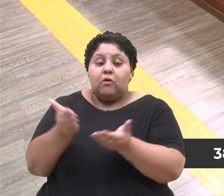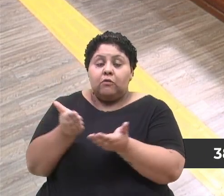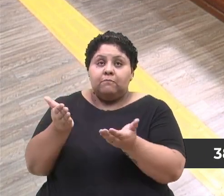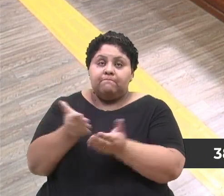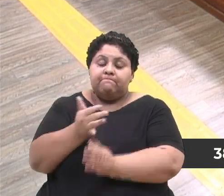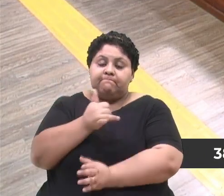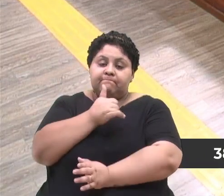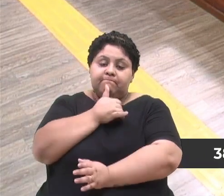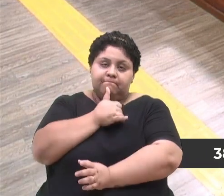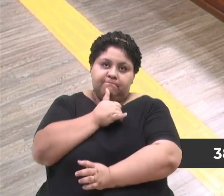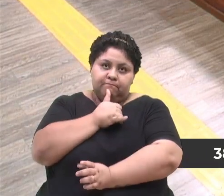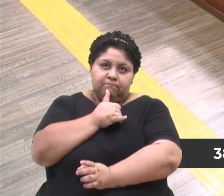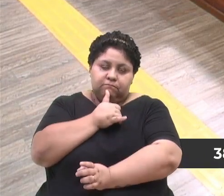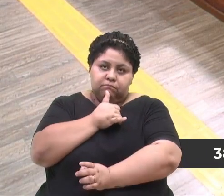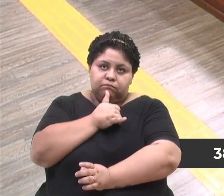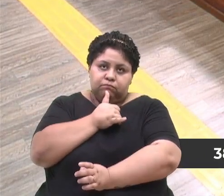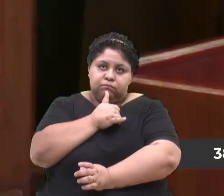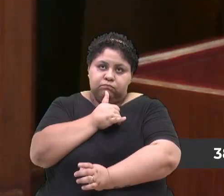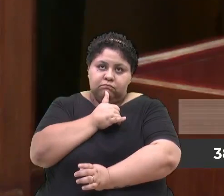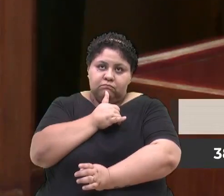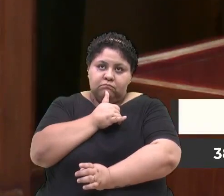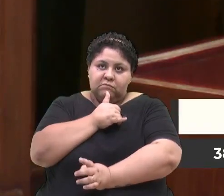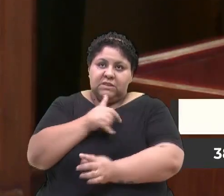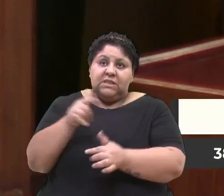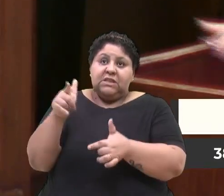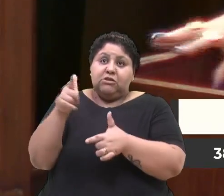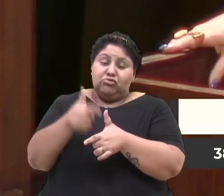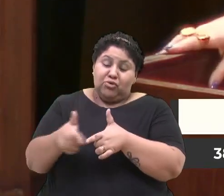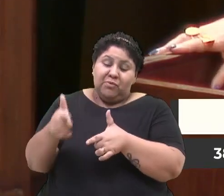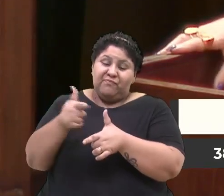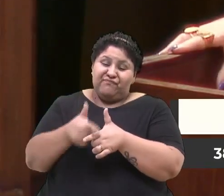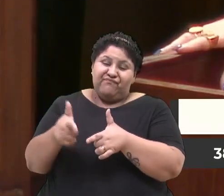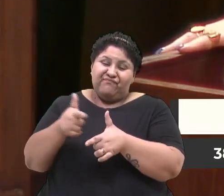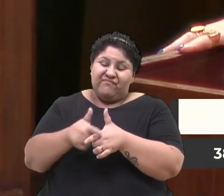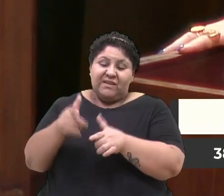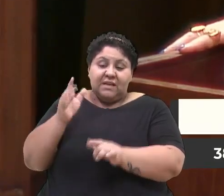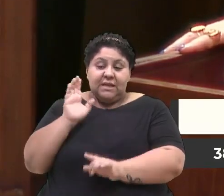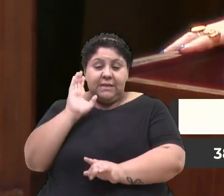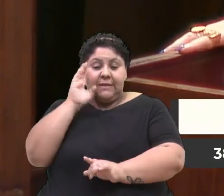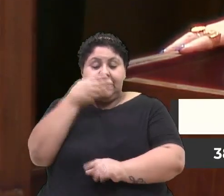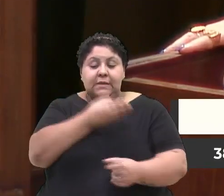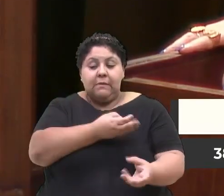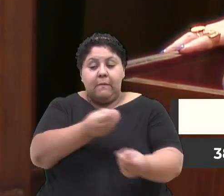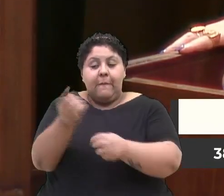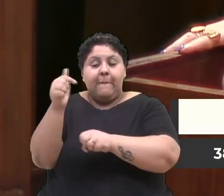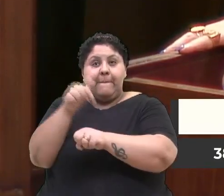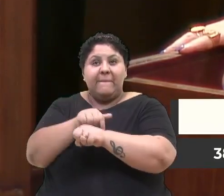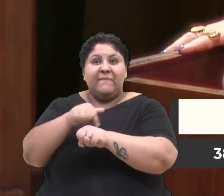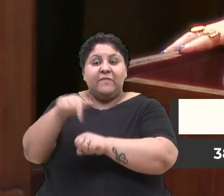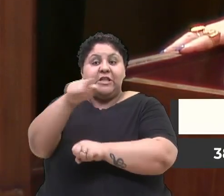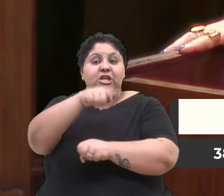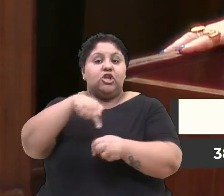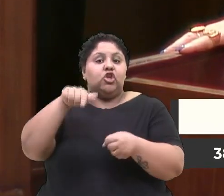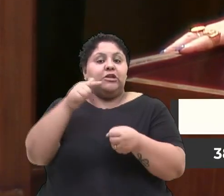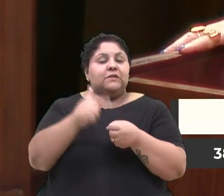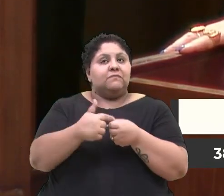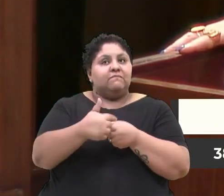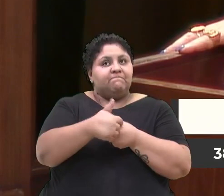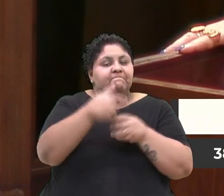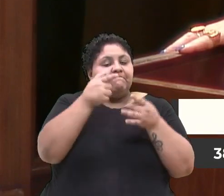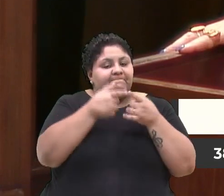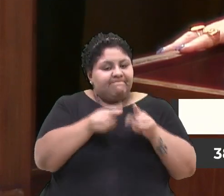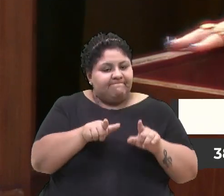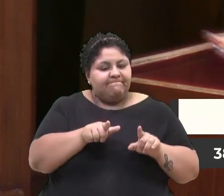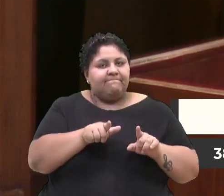infelizmente, de uma situação que vem acontecendo há muito tempo na nossa cidade, mas